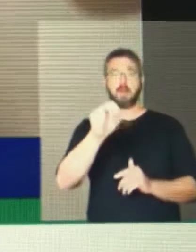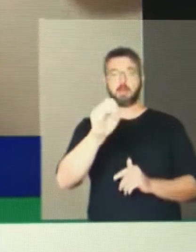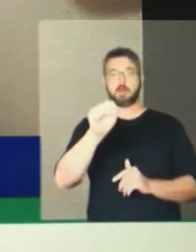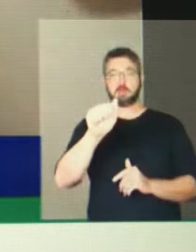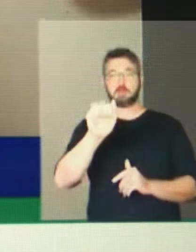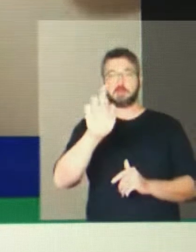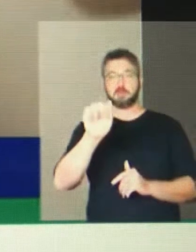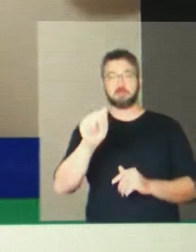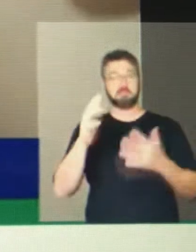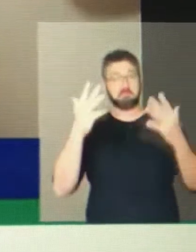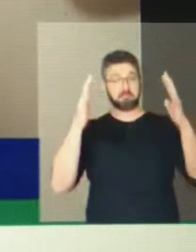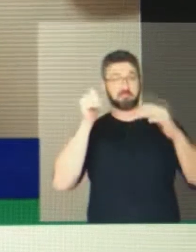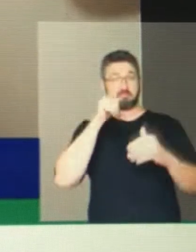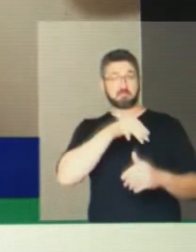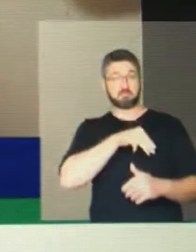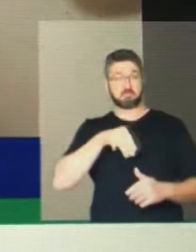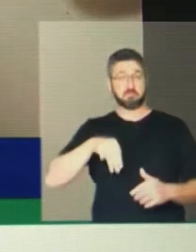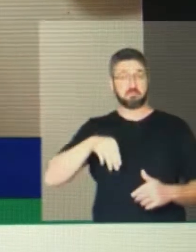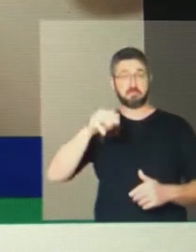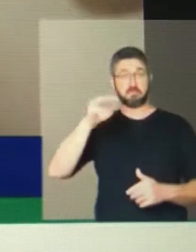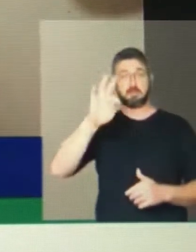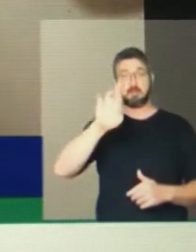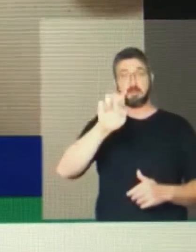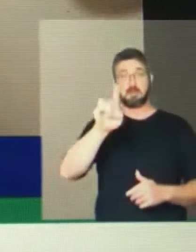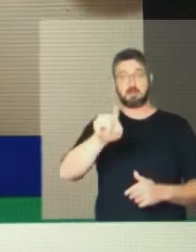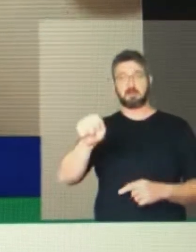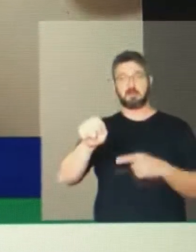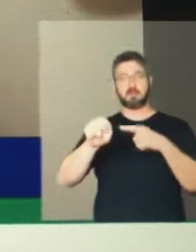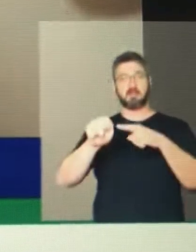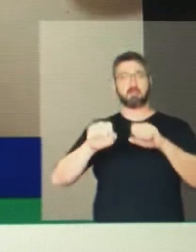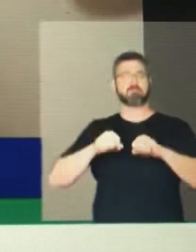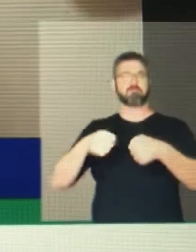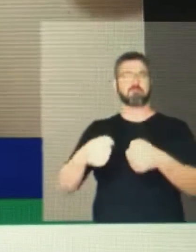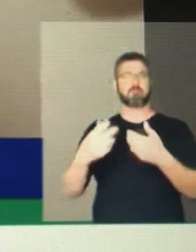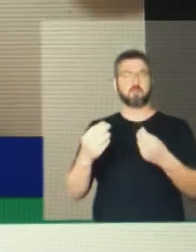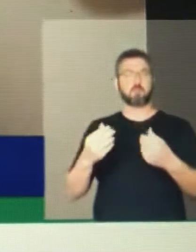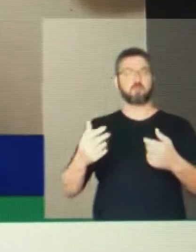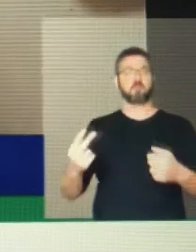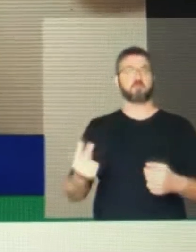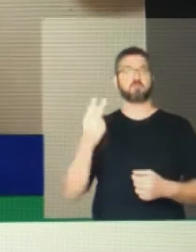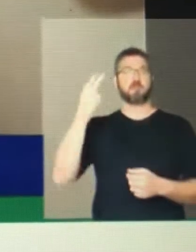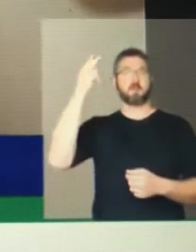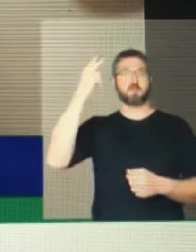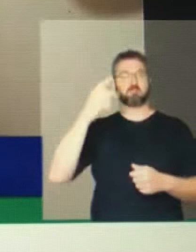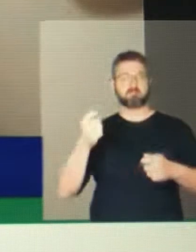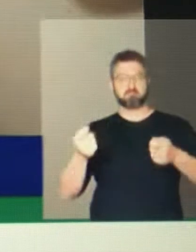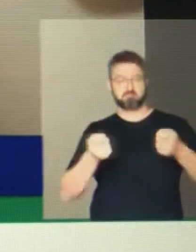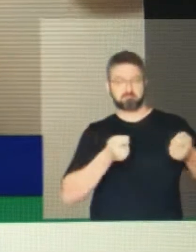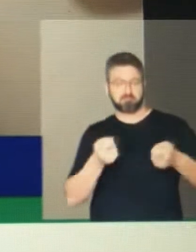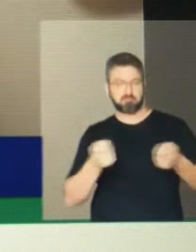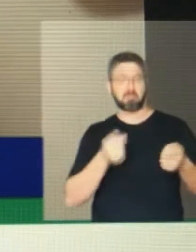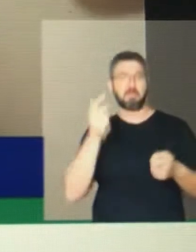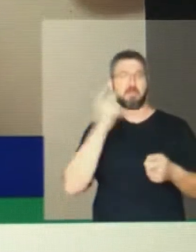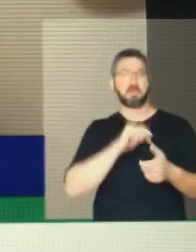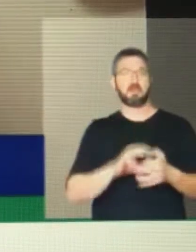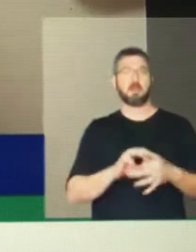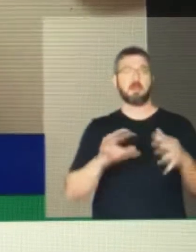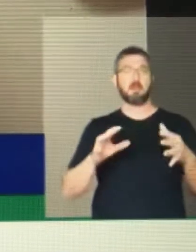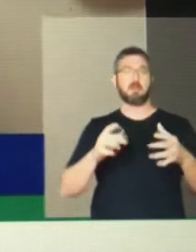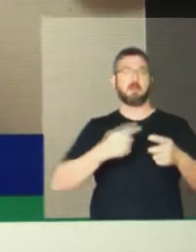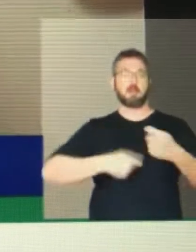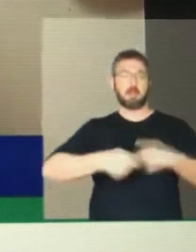habilidade na liderança dessas negociações. A pobreza rural, senhoras e senhores, caros parlamentares,